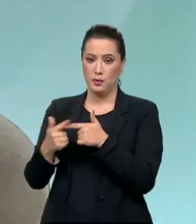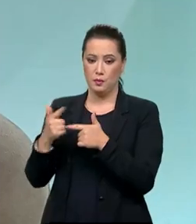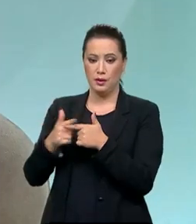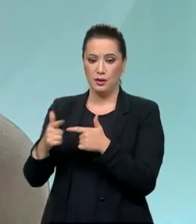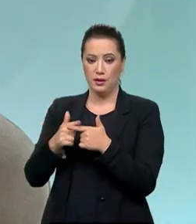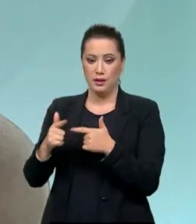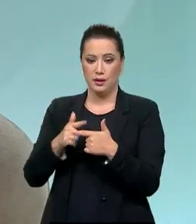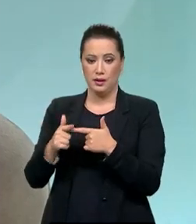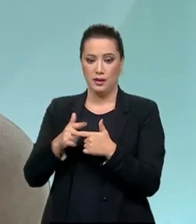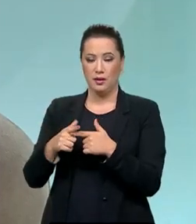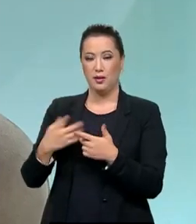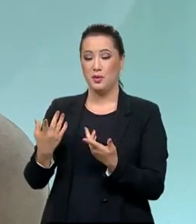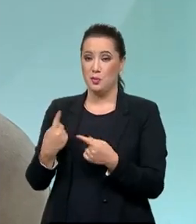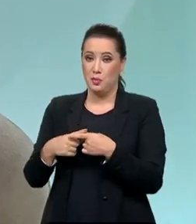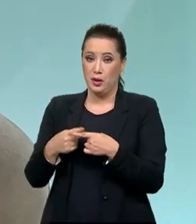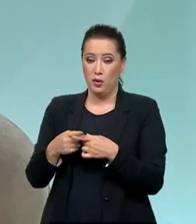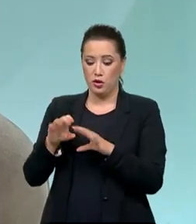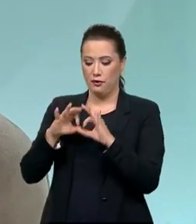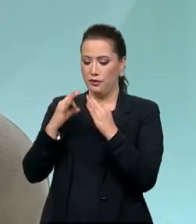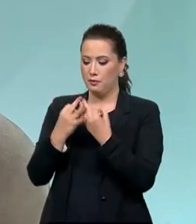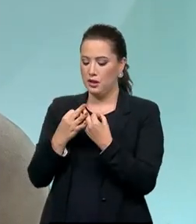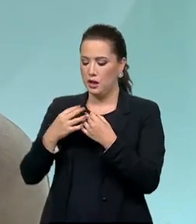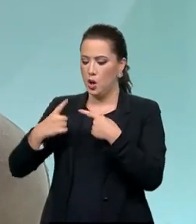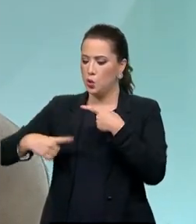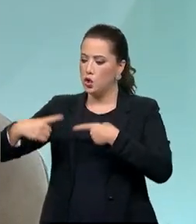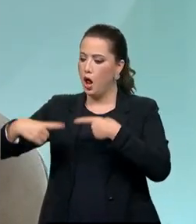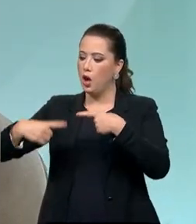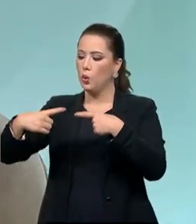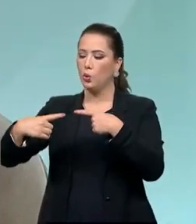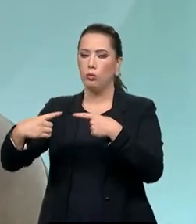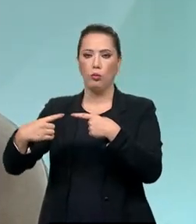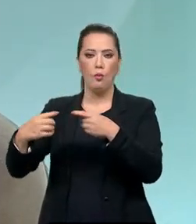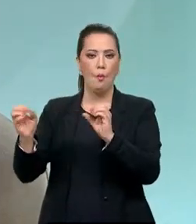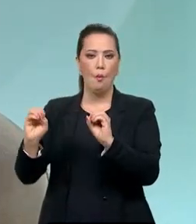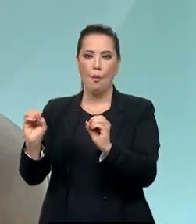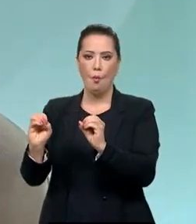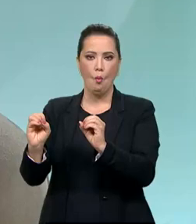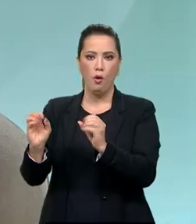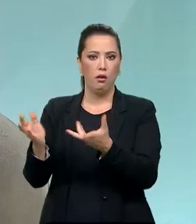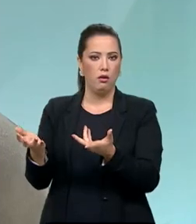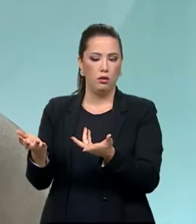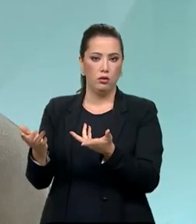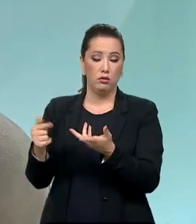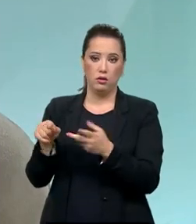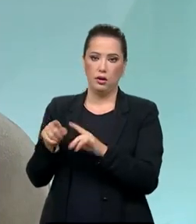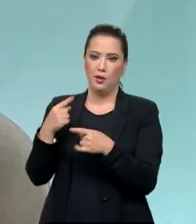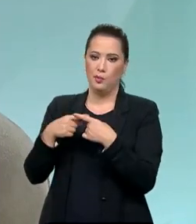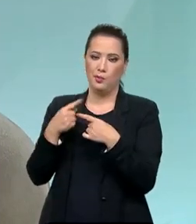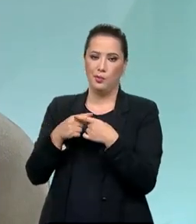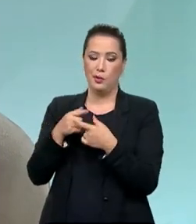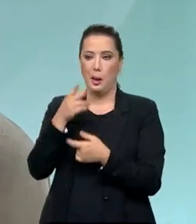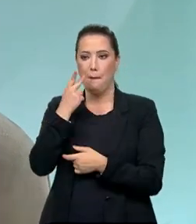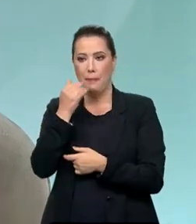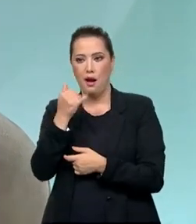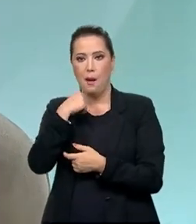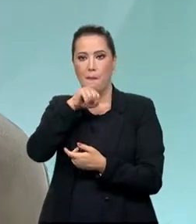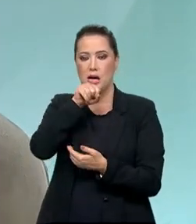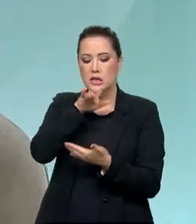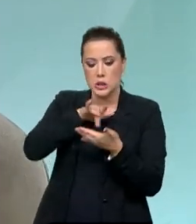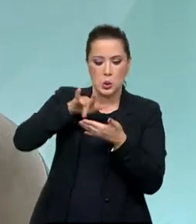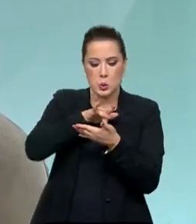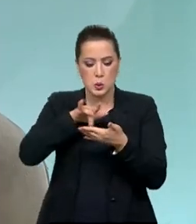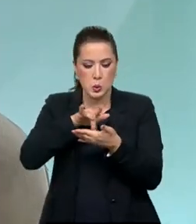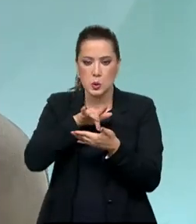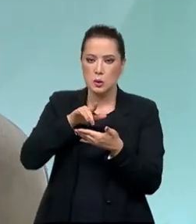no lar, porque muitas vezes os pais conectados não dão a suficiente atenção para os filhos. Então, o começo do